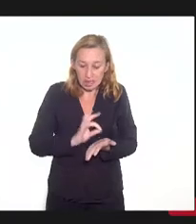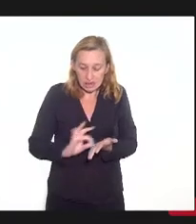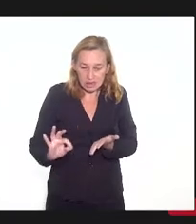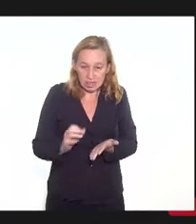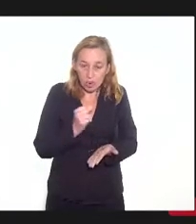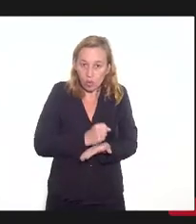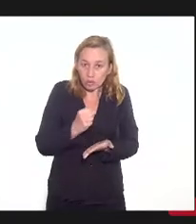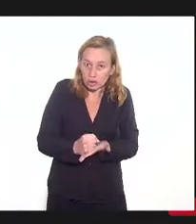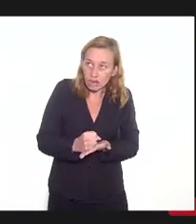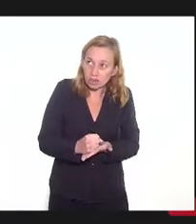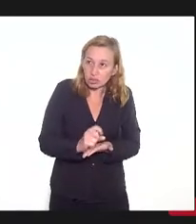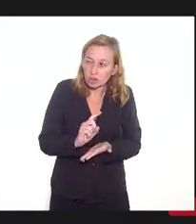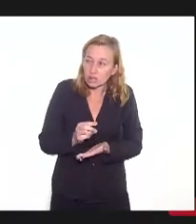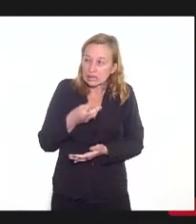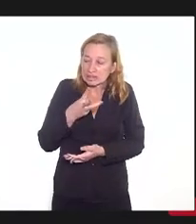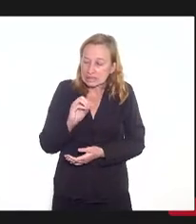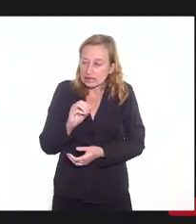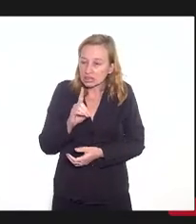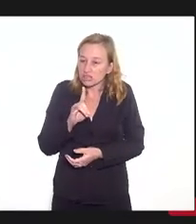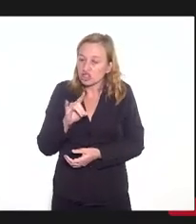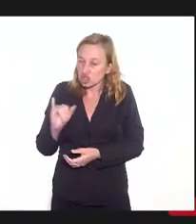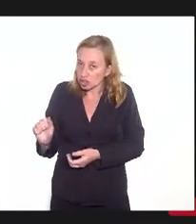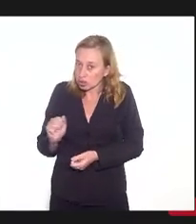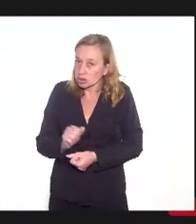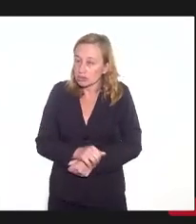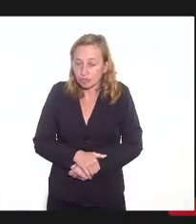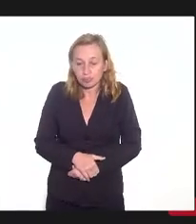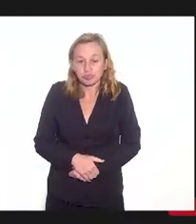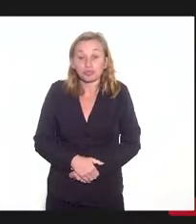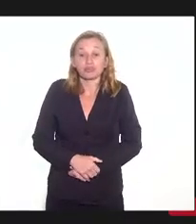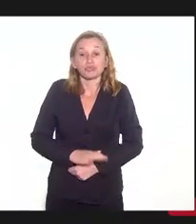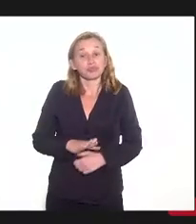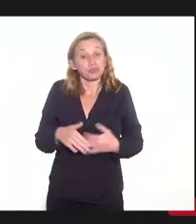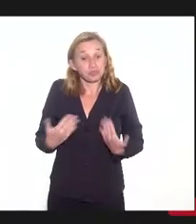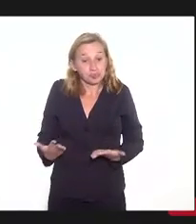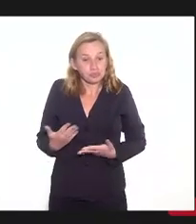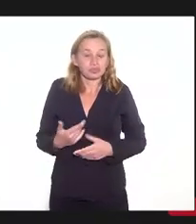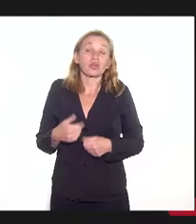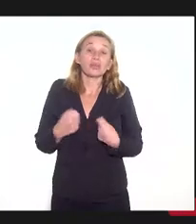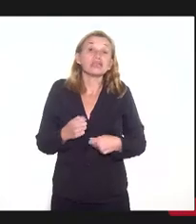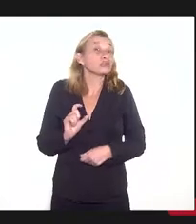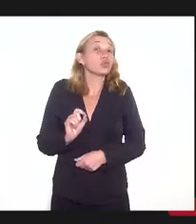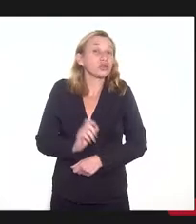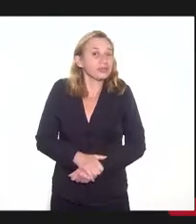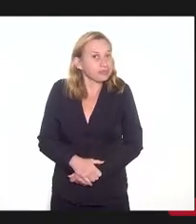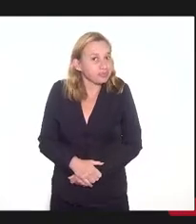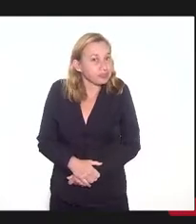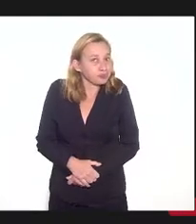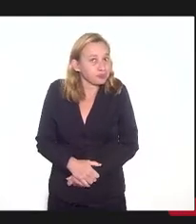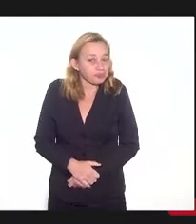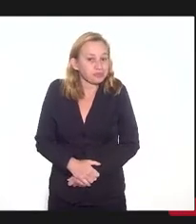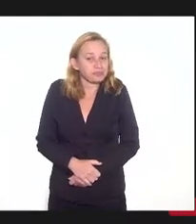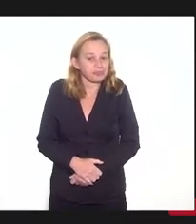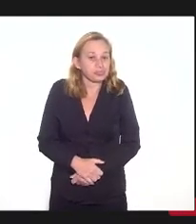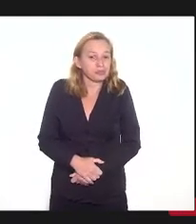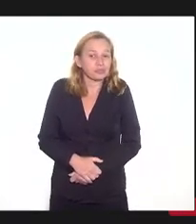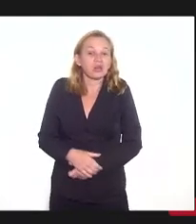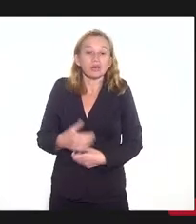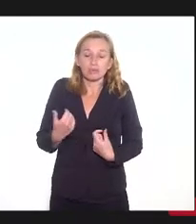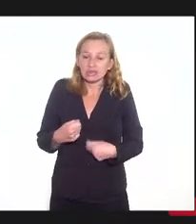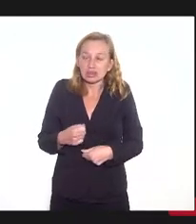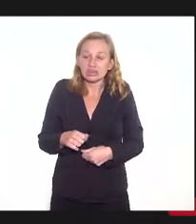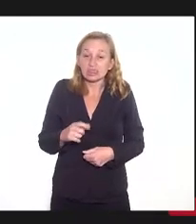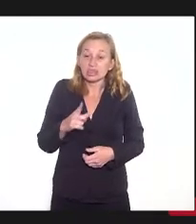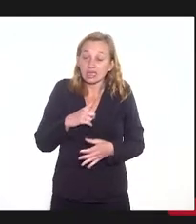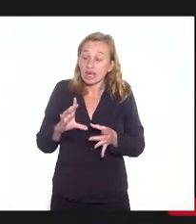contrato aí nos próximos 30 dias. Então, o que a gente precisa? A gente precisa de ter a